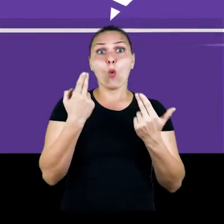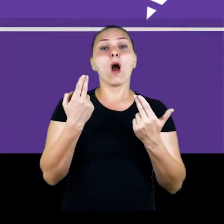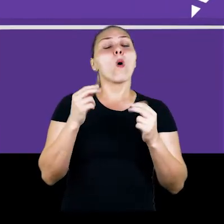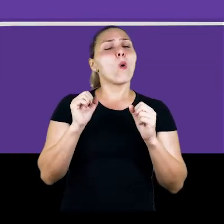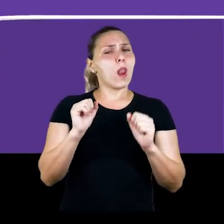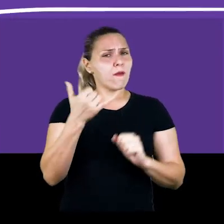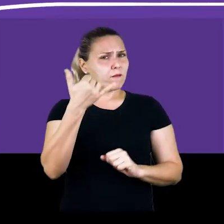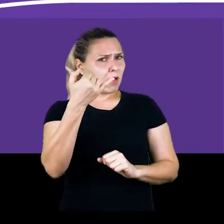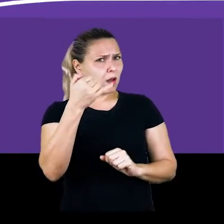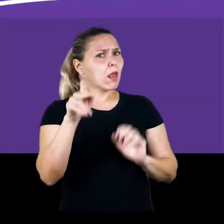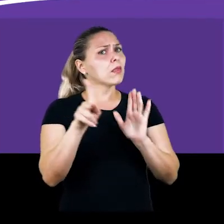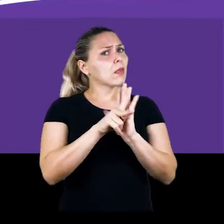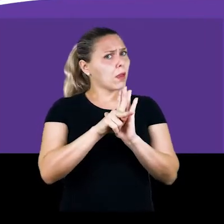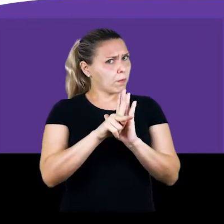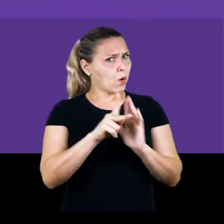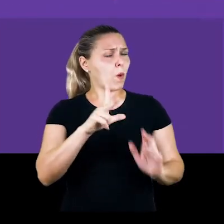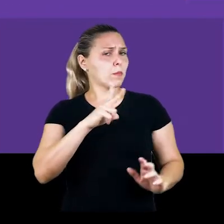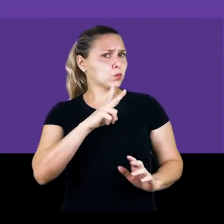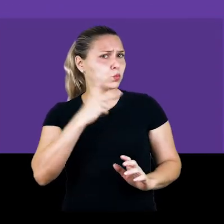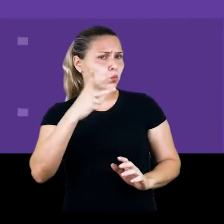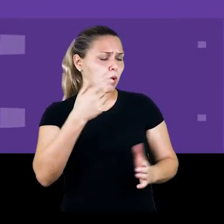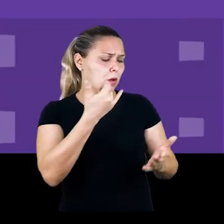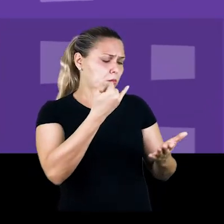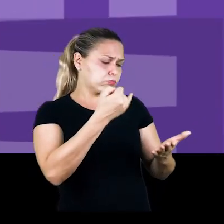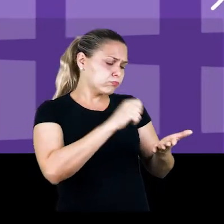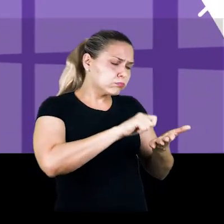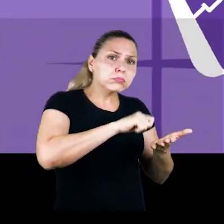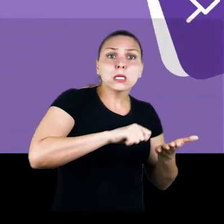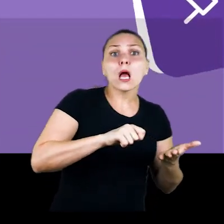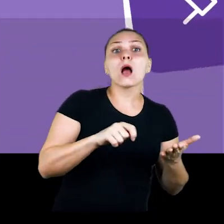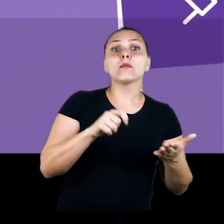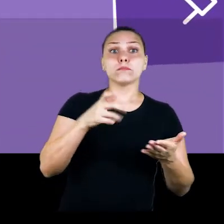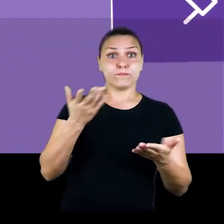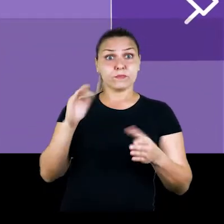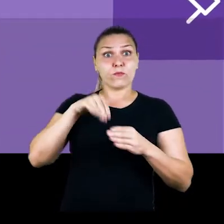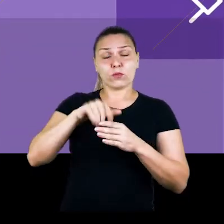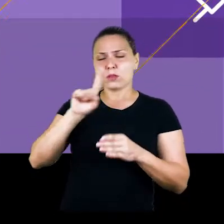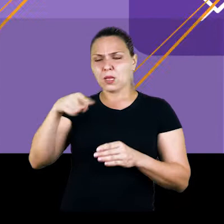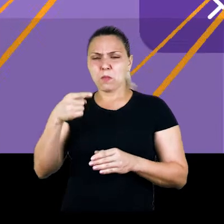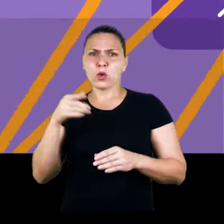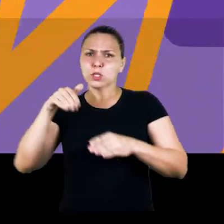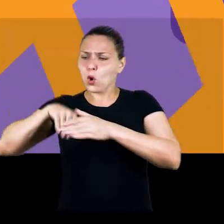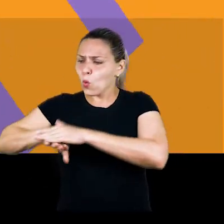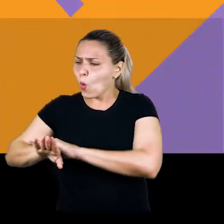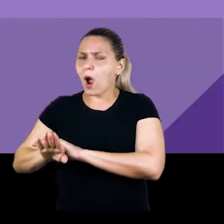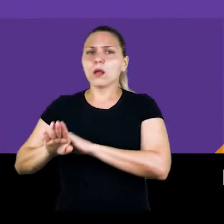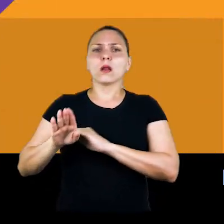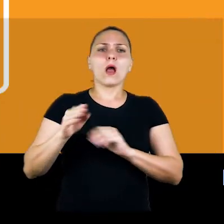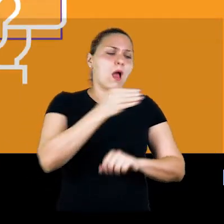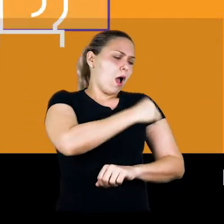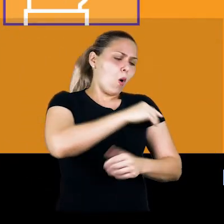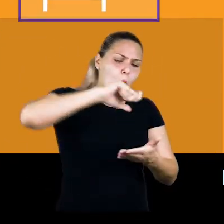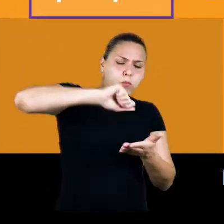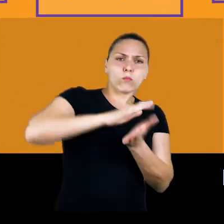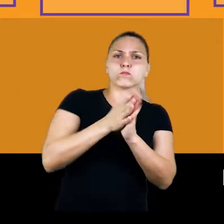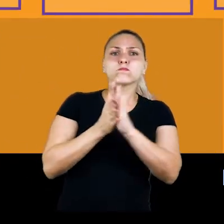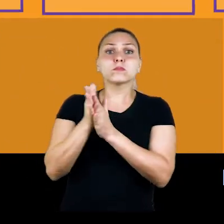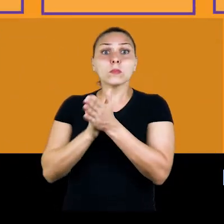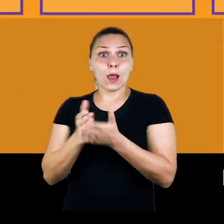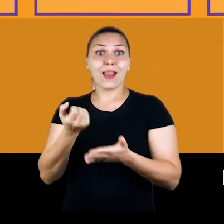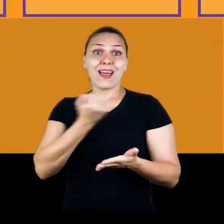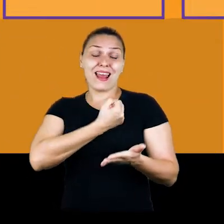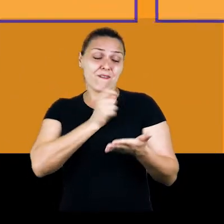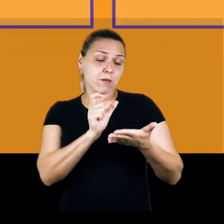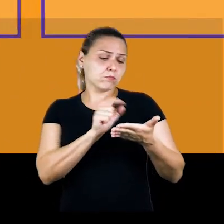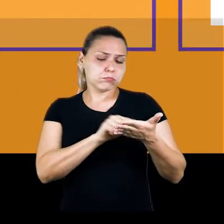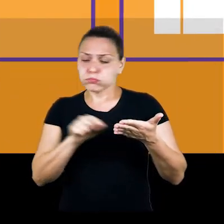Leve sua própria caneta para assinar o caderno de votação. Depois, guarde seu documento e limpe as mãos com álcool gel. Leve anotados os números dos seus